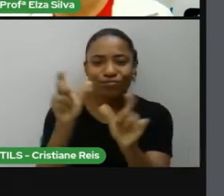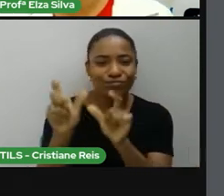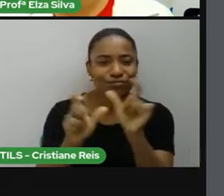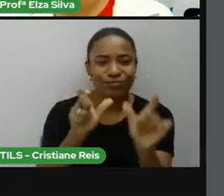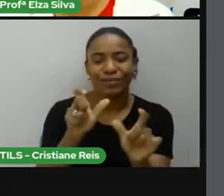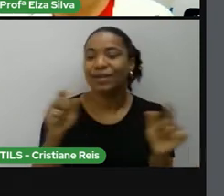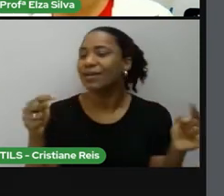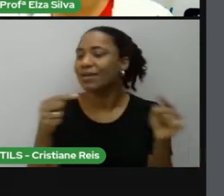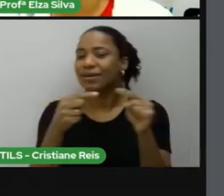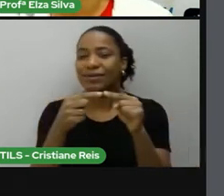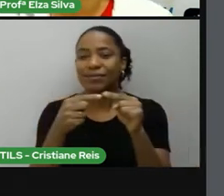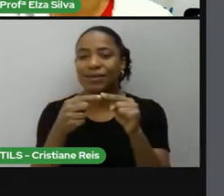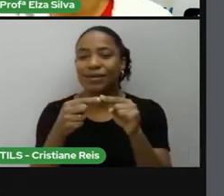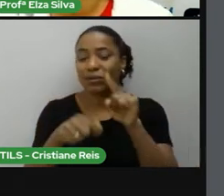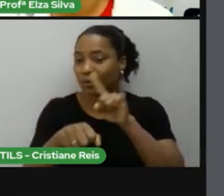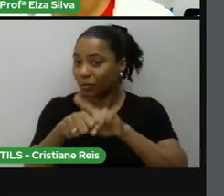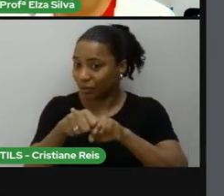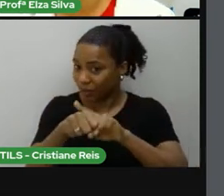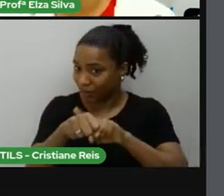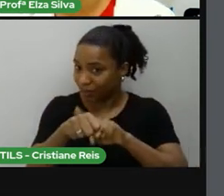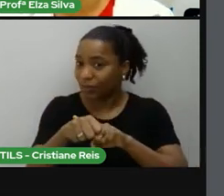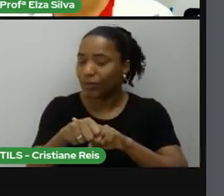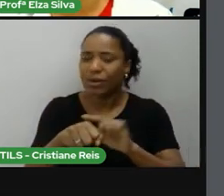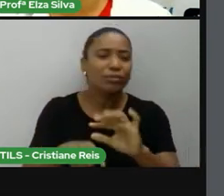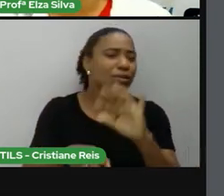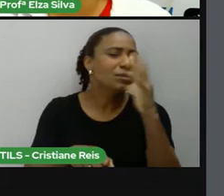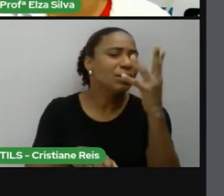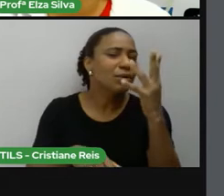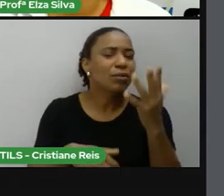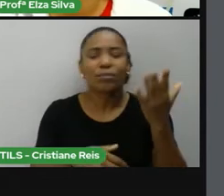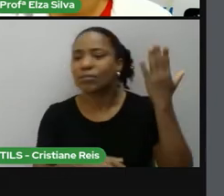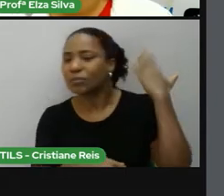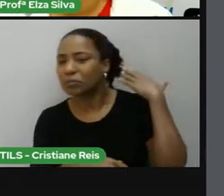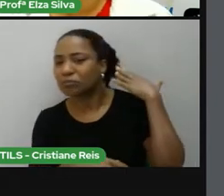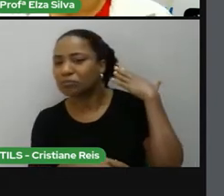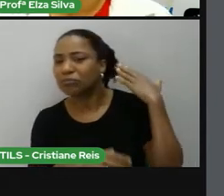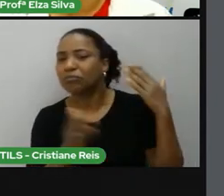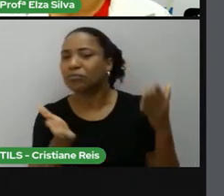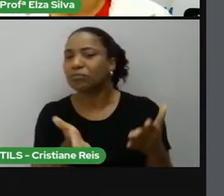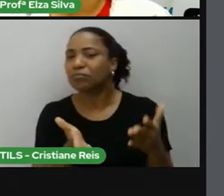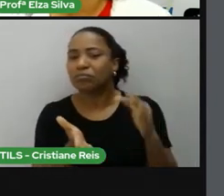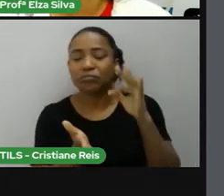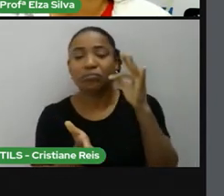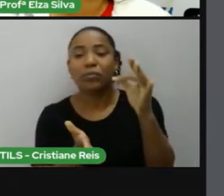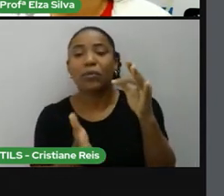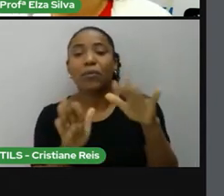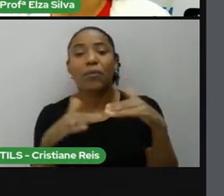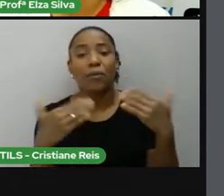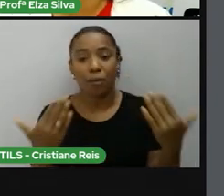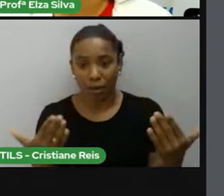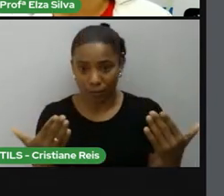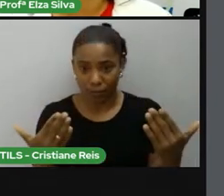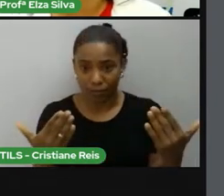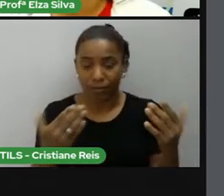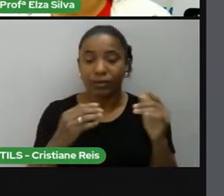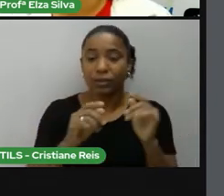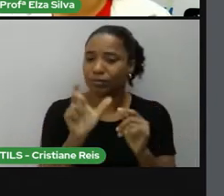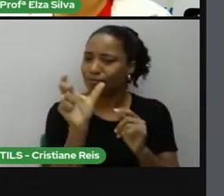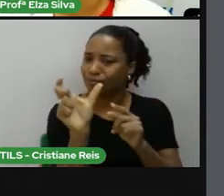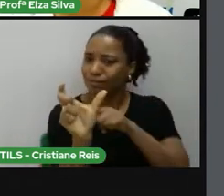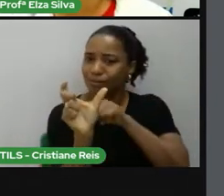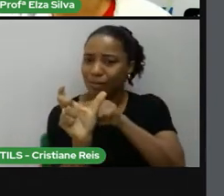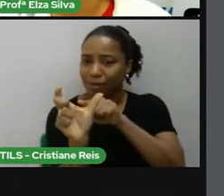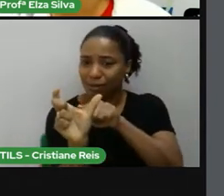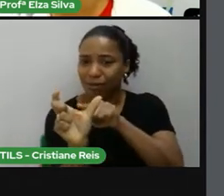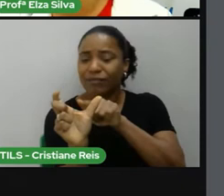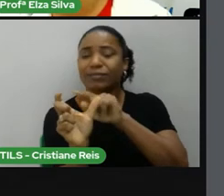indicam o tempo em que aconteceu a ação. Então é muito peculiar você encontrar essas